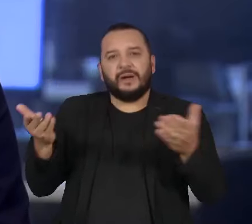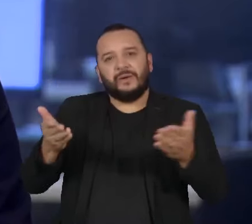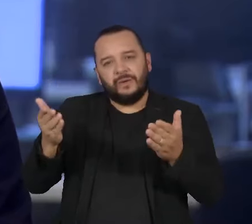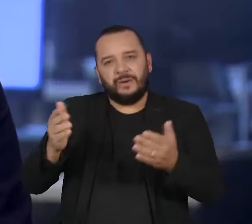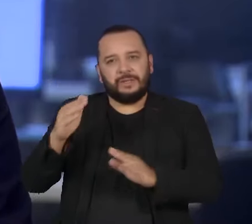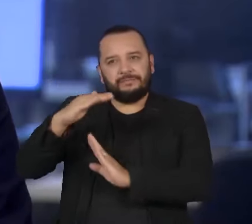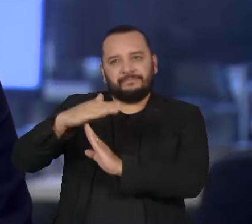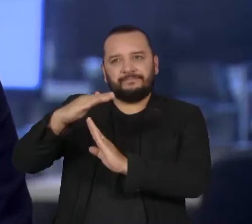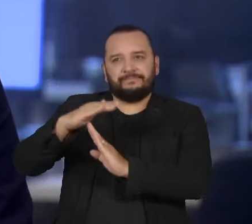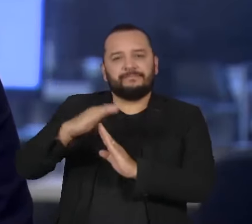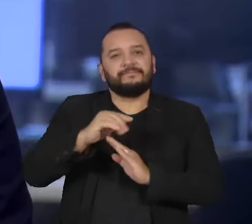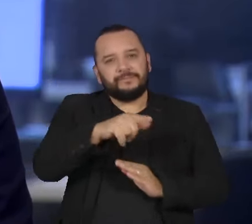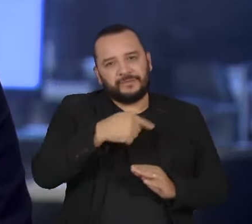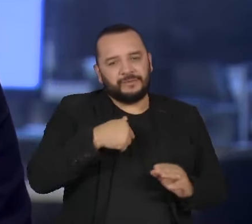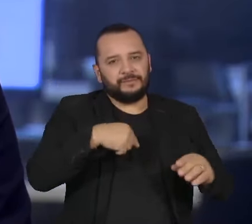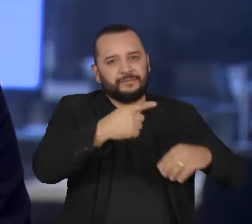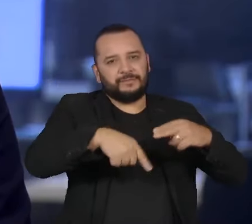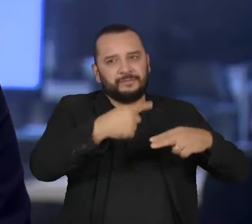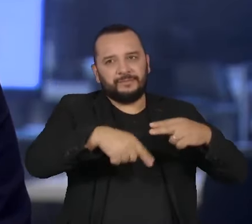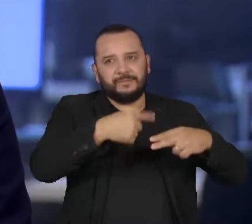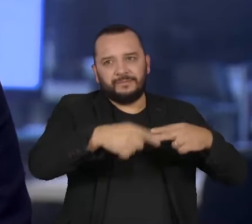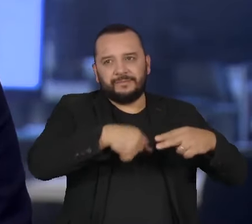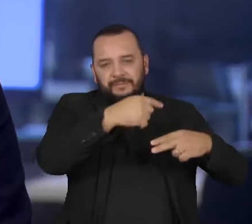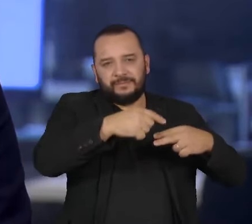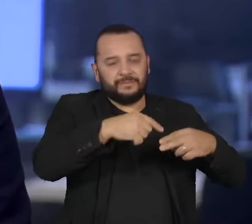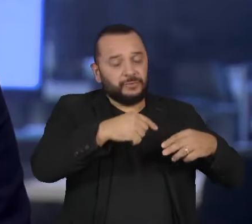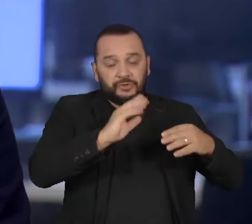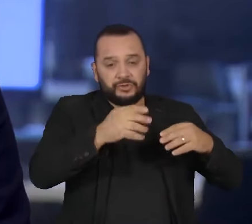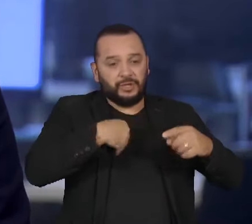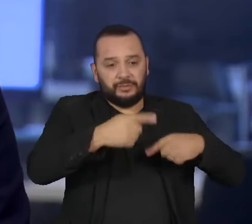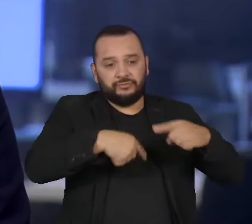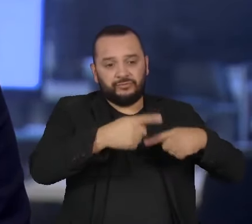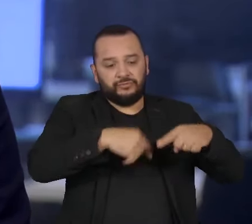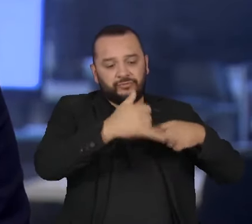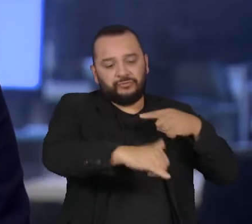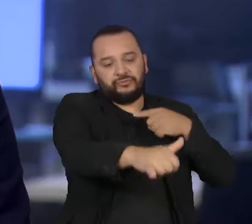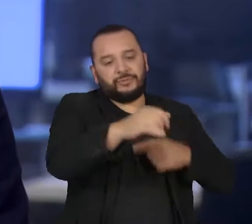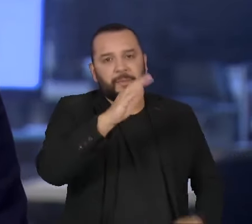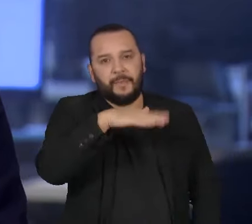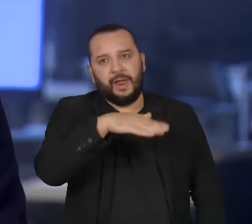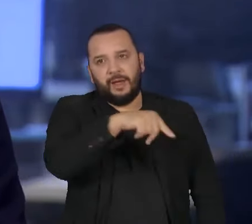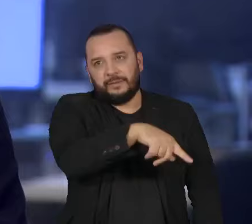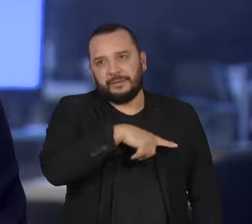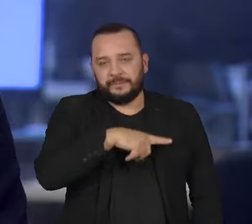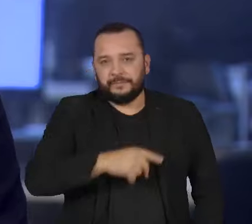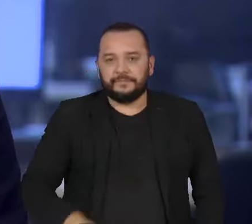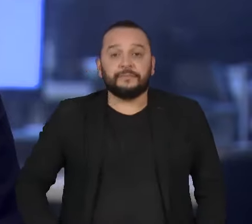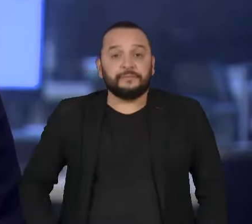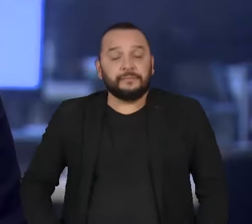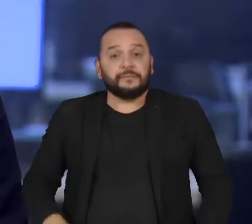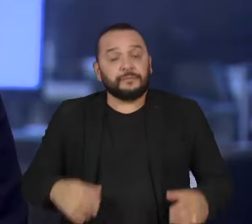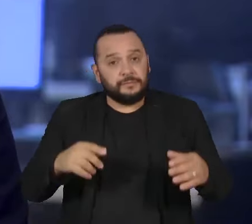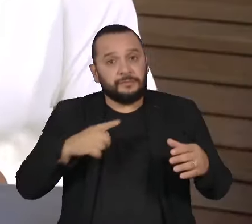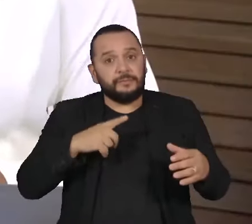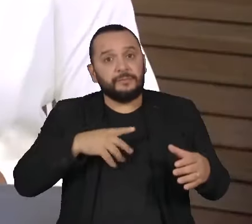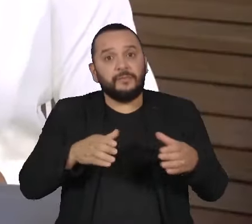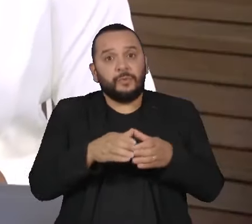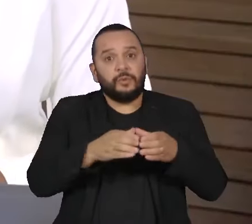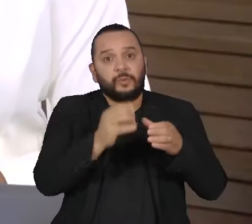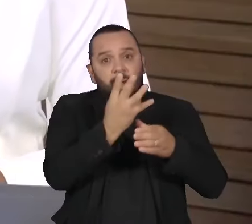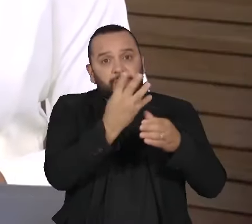De cada três cidades brasileiras, duas têm baixo nível de desenvolvimento sustentável.